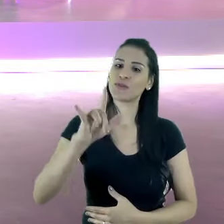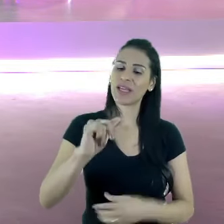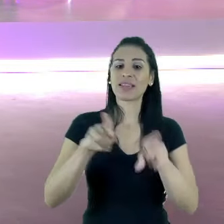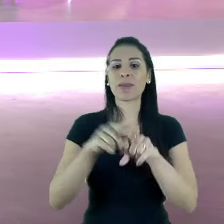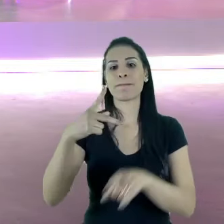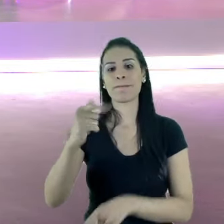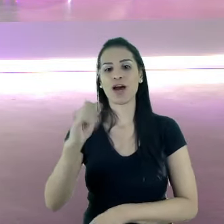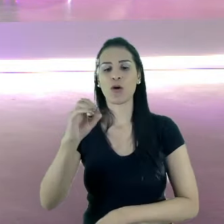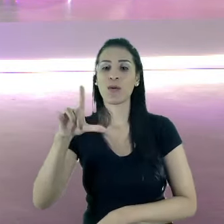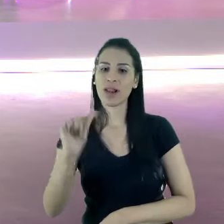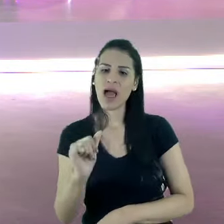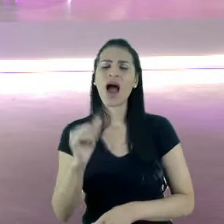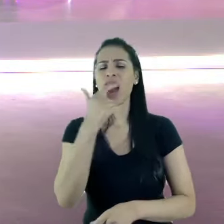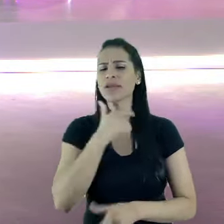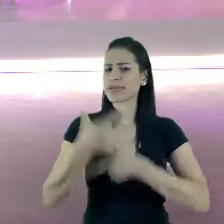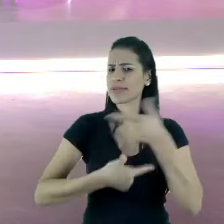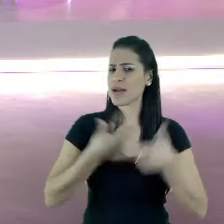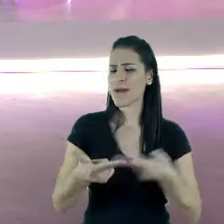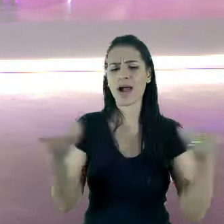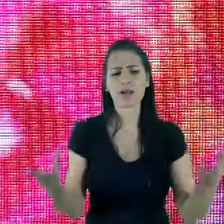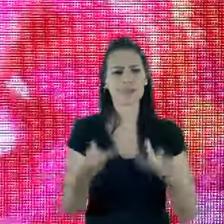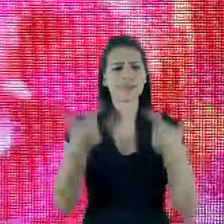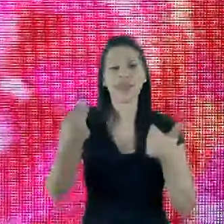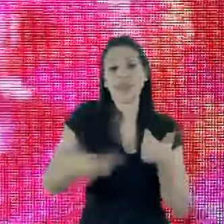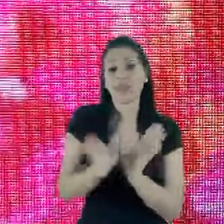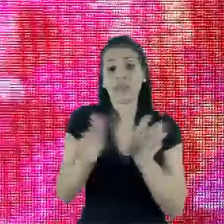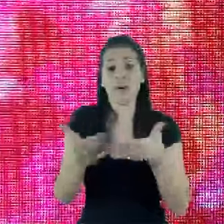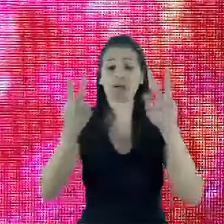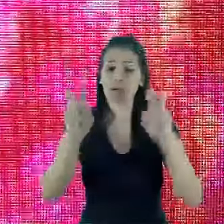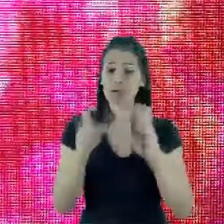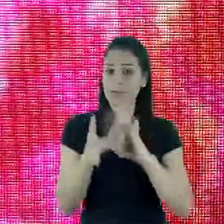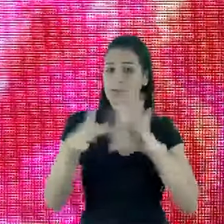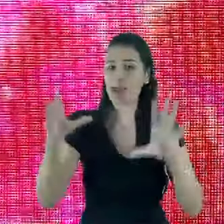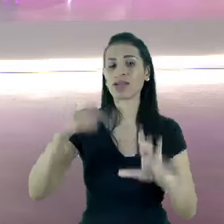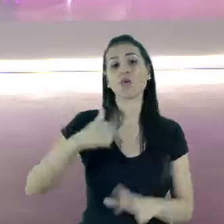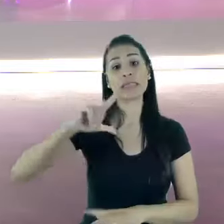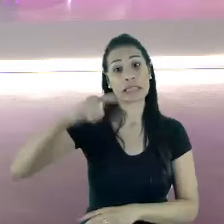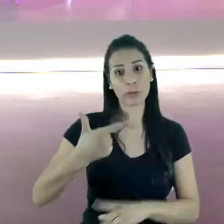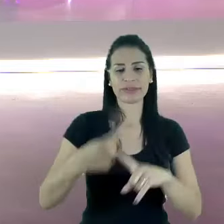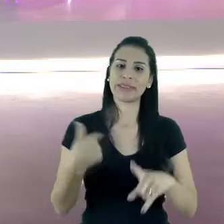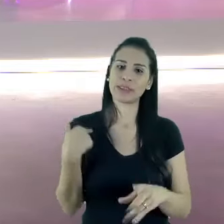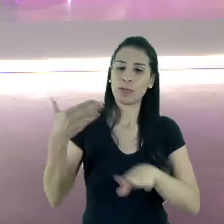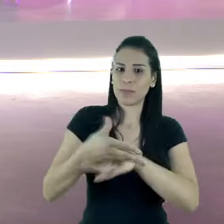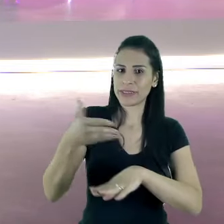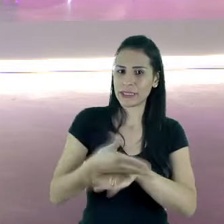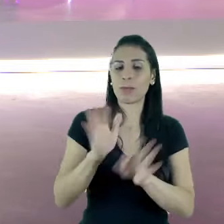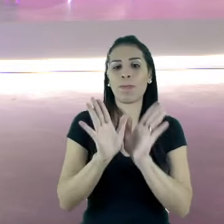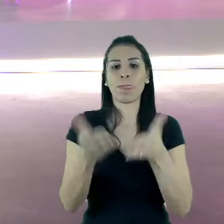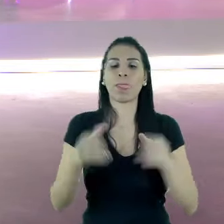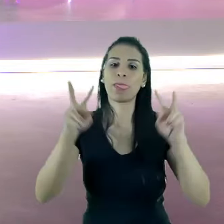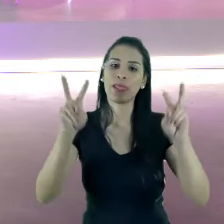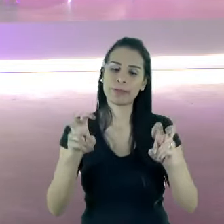liberdade. Acho que é a segunda vez que eu tenho a honra de participar aqui. Para falar um pouco, então, como a Arezzo em Coon, em 2020,